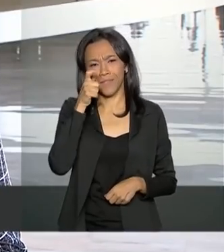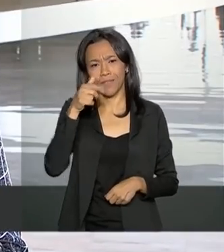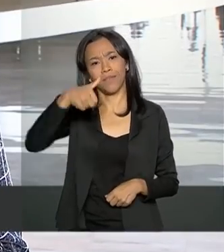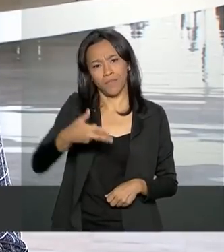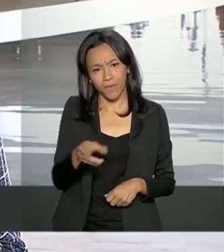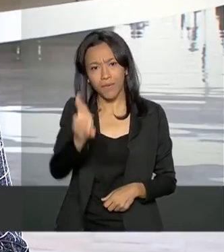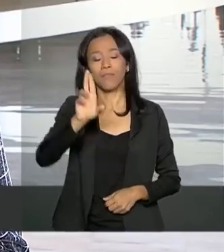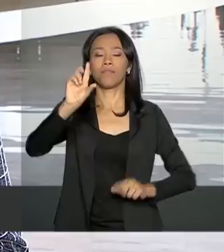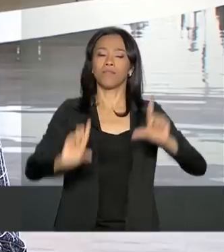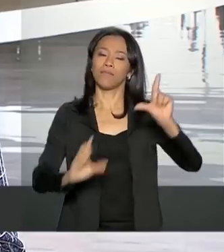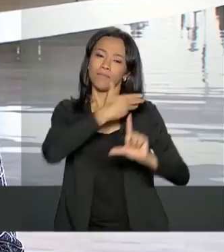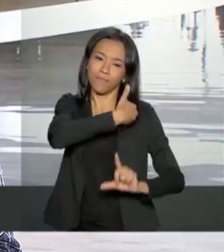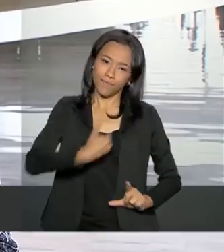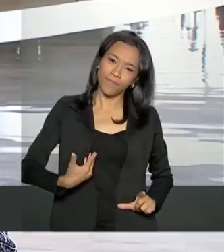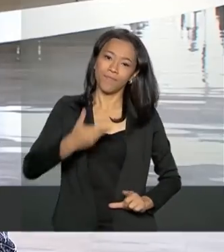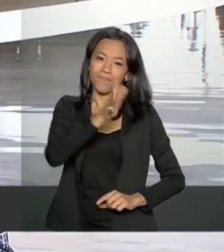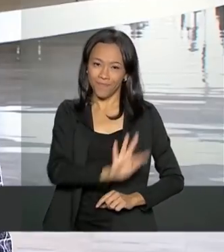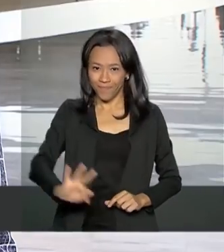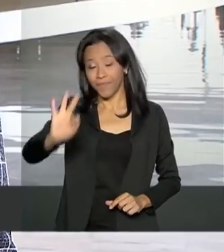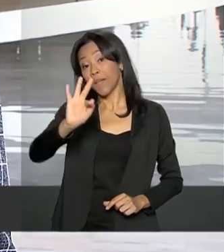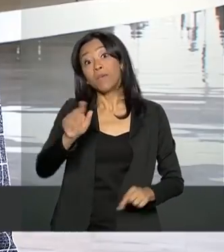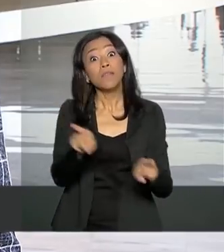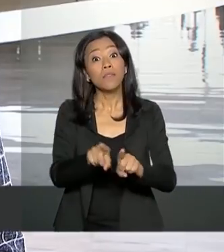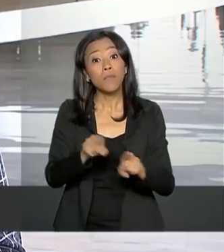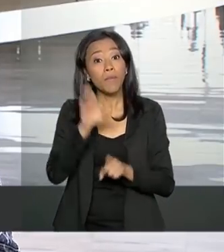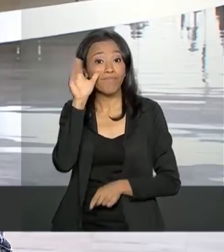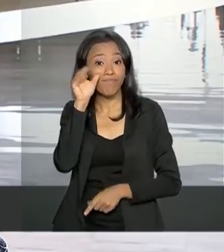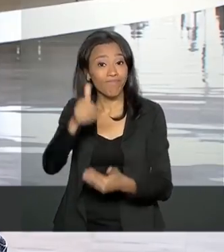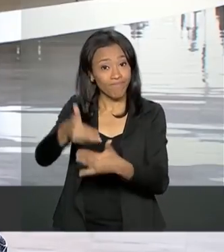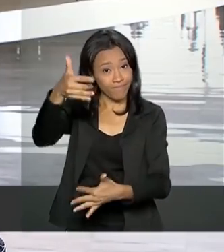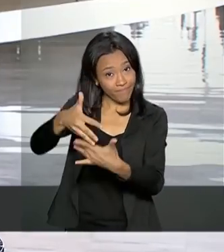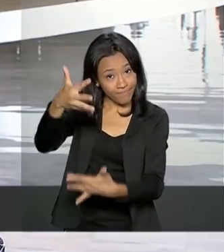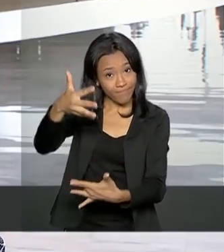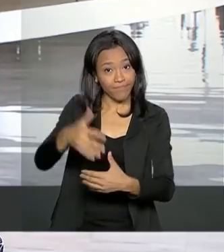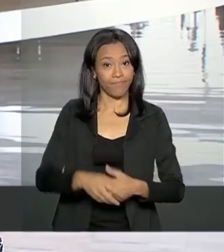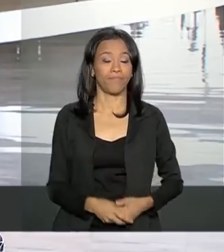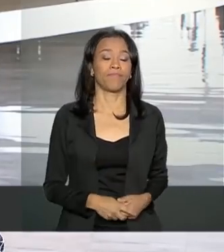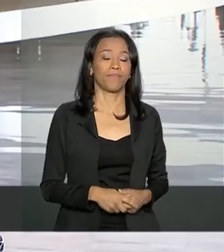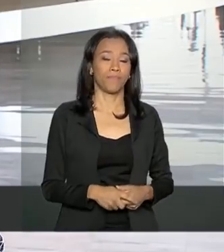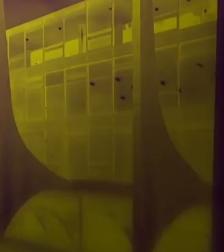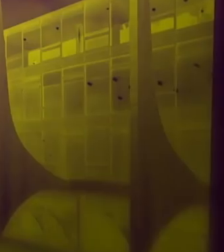gente aqui na NBR, a TV do Governo Federal e nas nossas redes sociais.